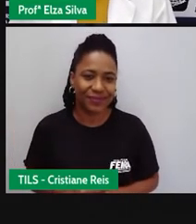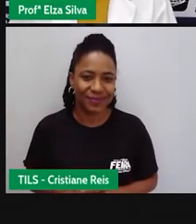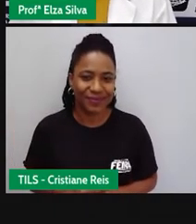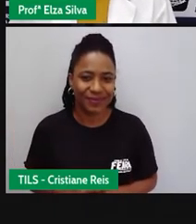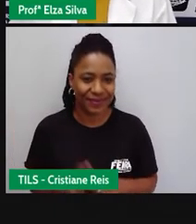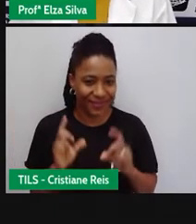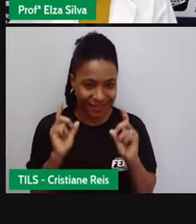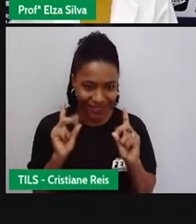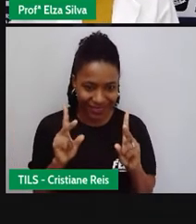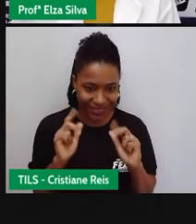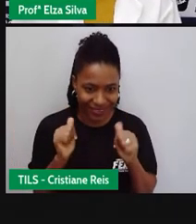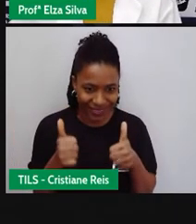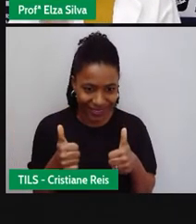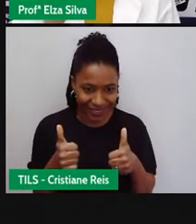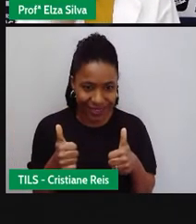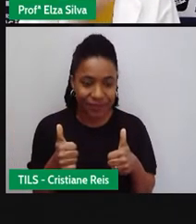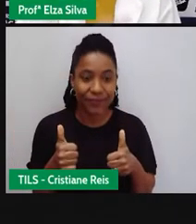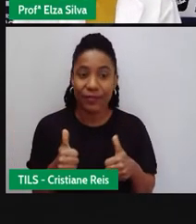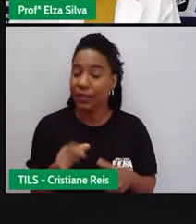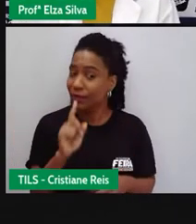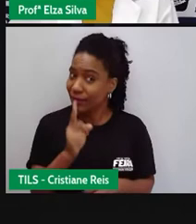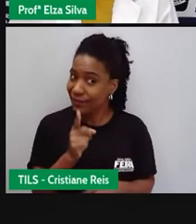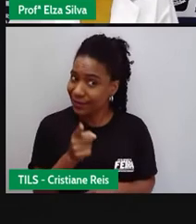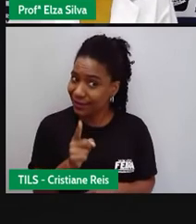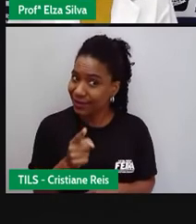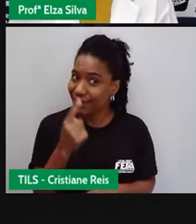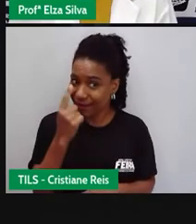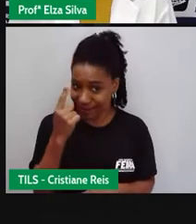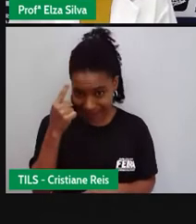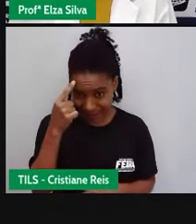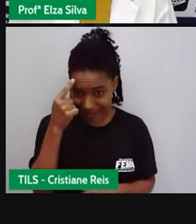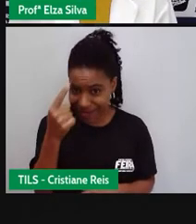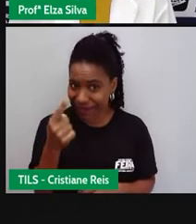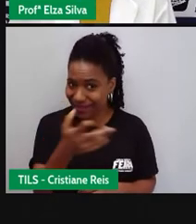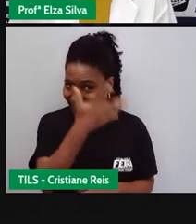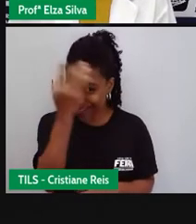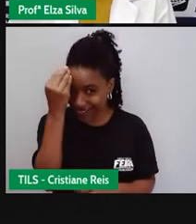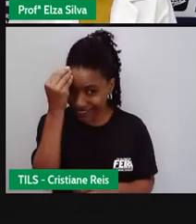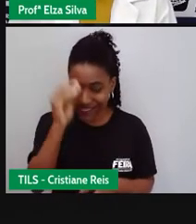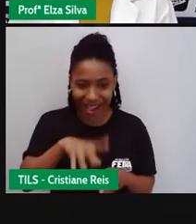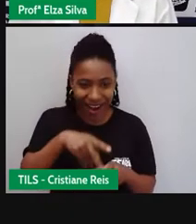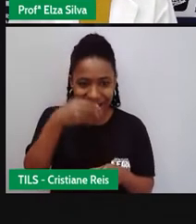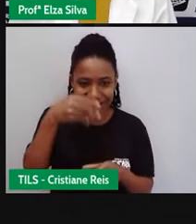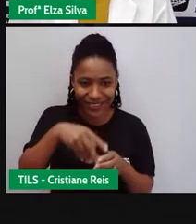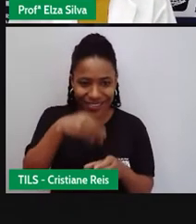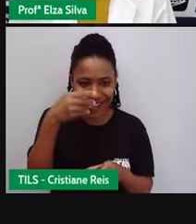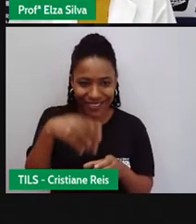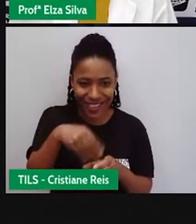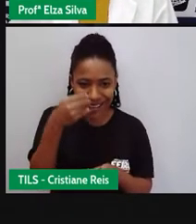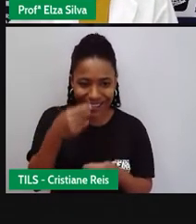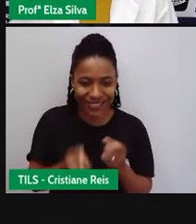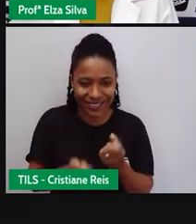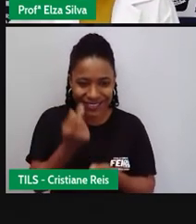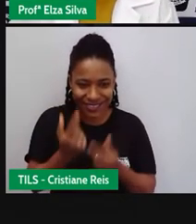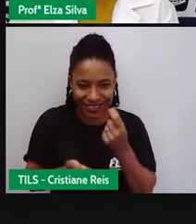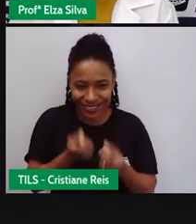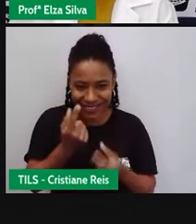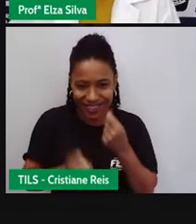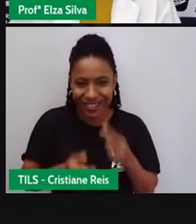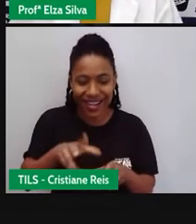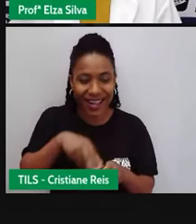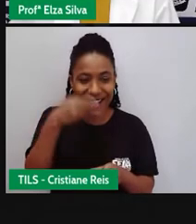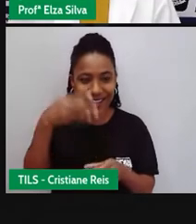Ok, students? E não esqueçam a popcorn. De comer pipoca durante o filme. Afinal de